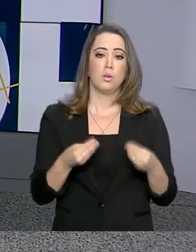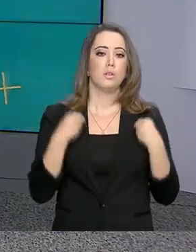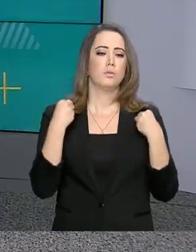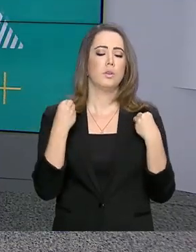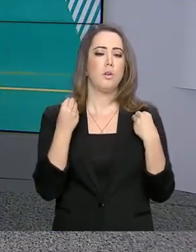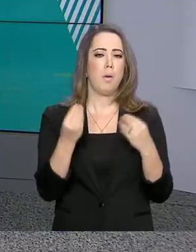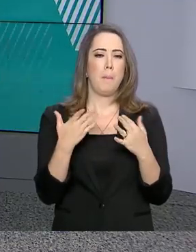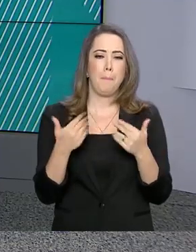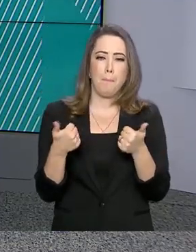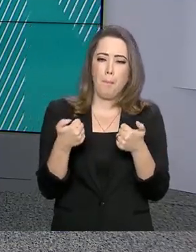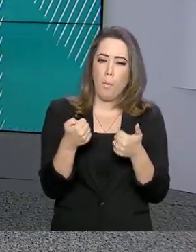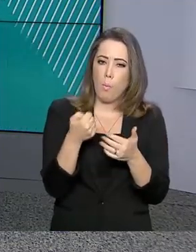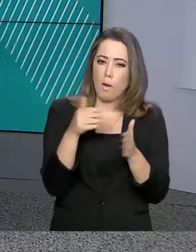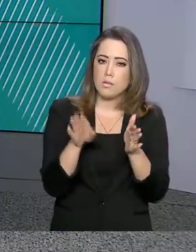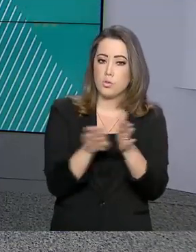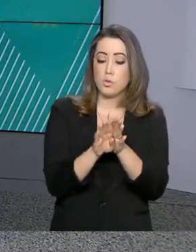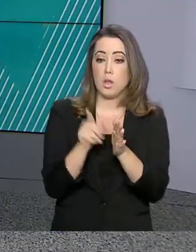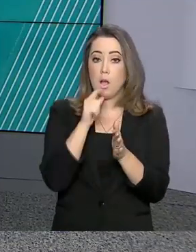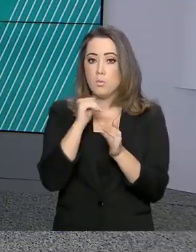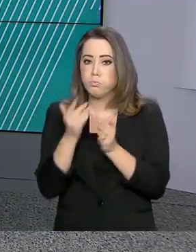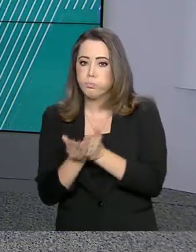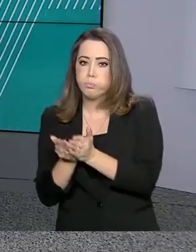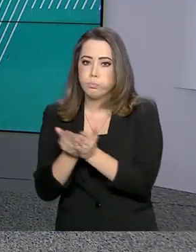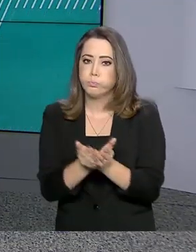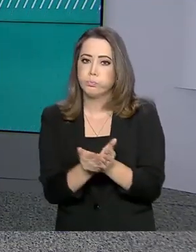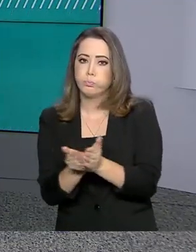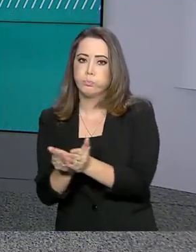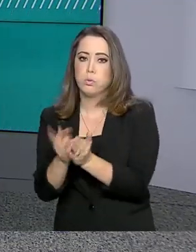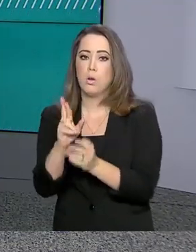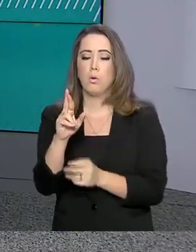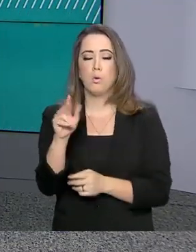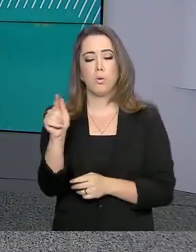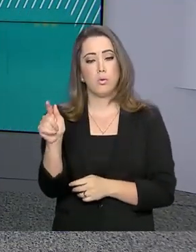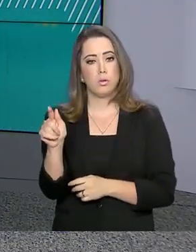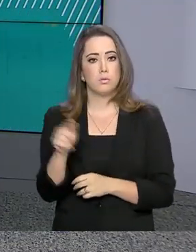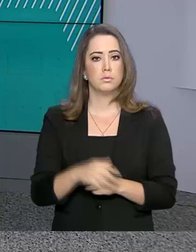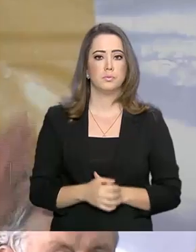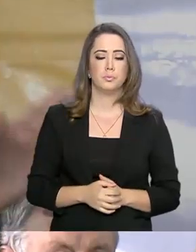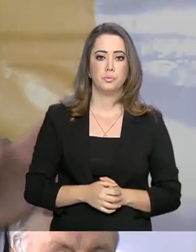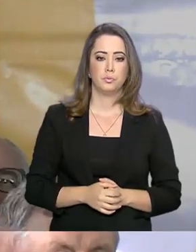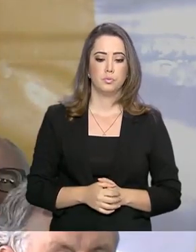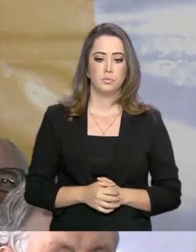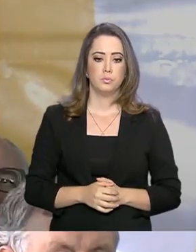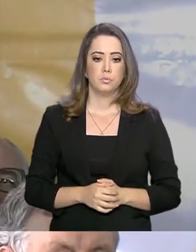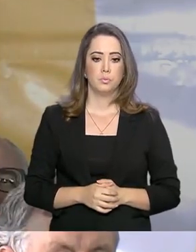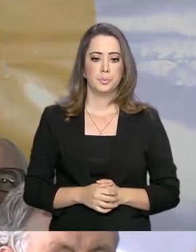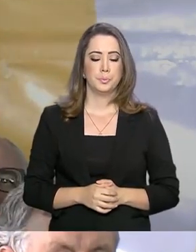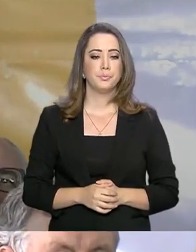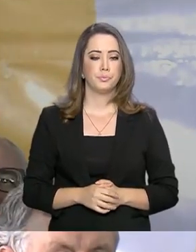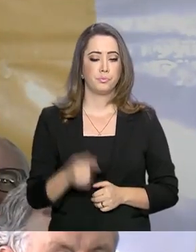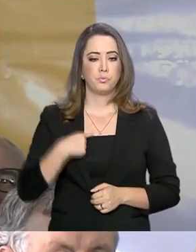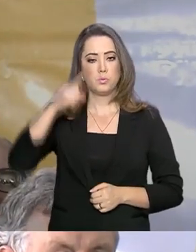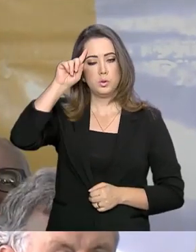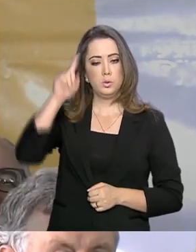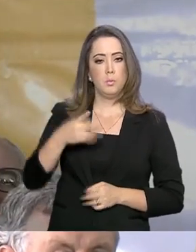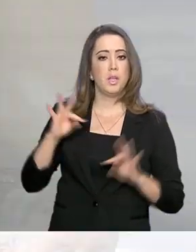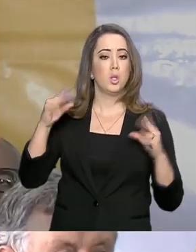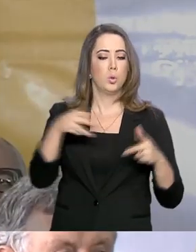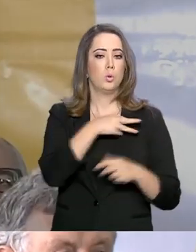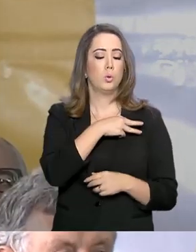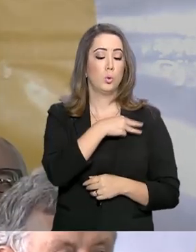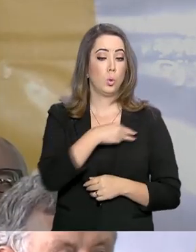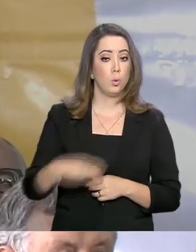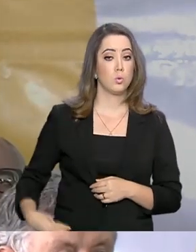acesso ao Porto do Rio Grande. A meta é retomar as obras paradas. E a determinação que eu dei a todos os ministros